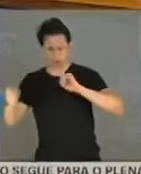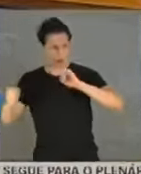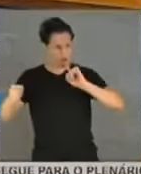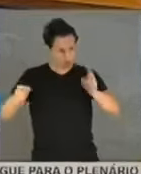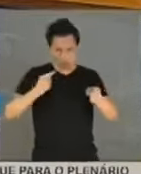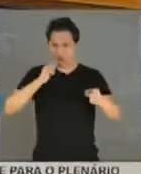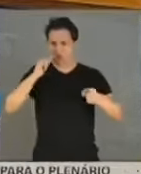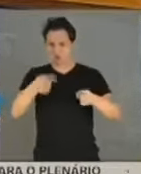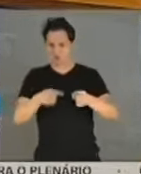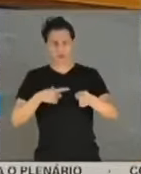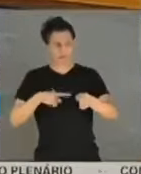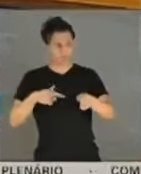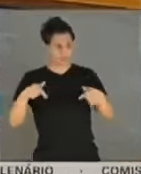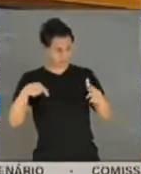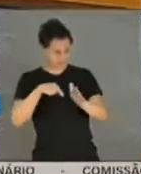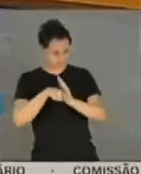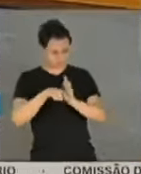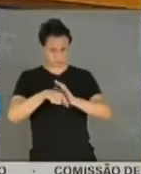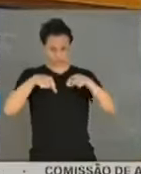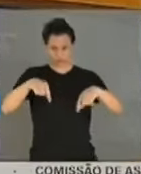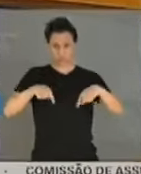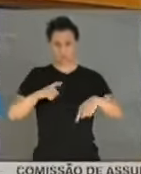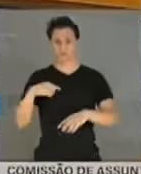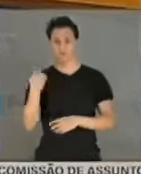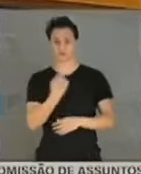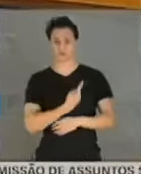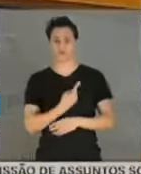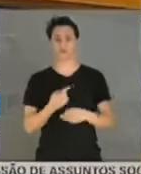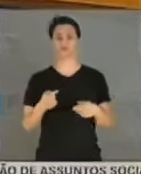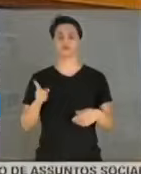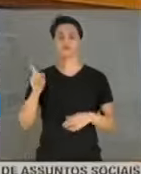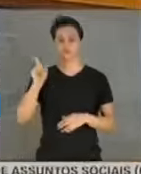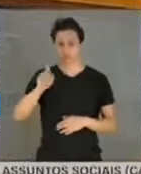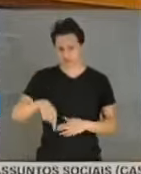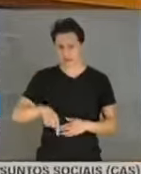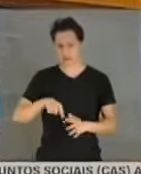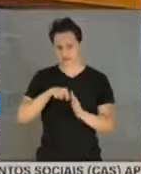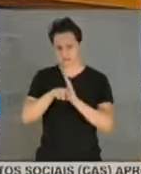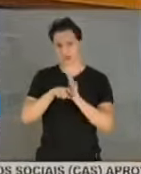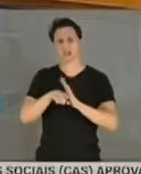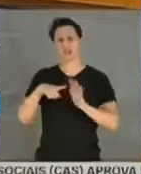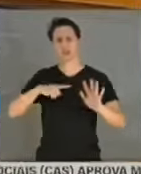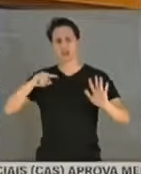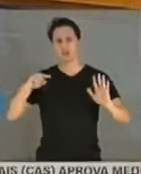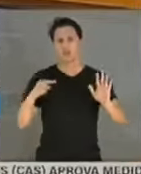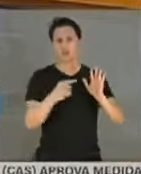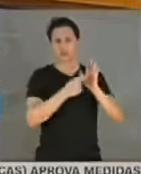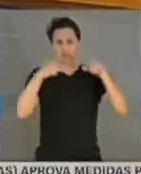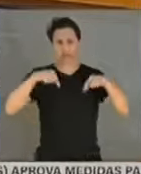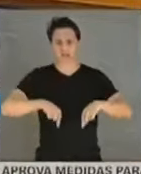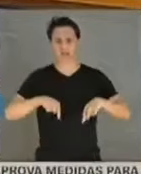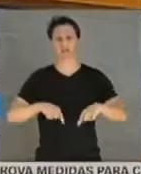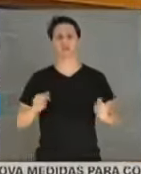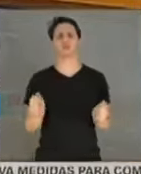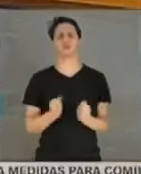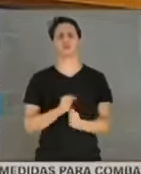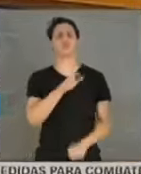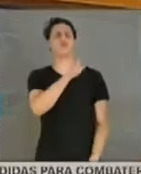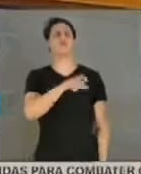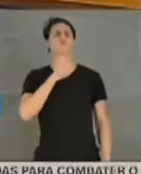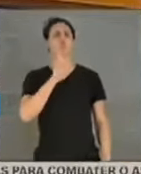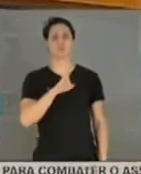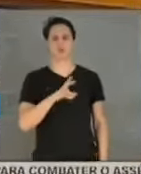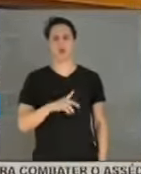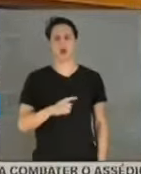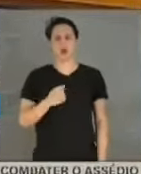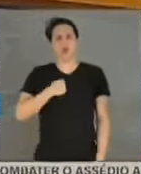aspas, está sendo investigado por nós, está sendo denunciado por nós, diferente de vossa senhoria. Aí que